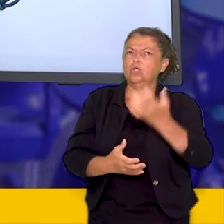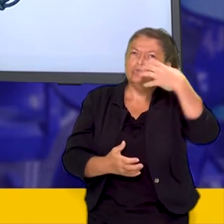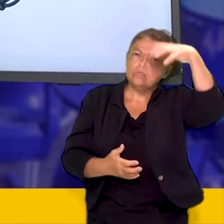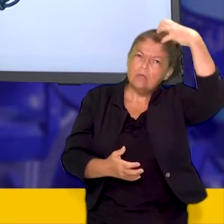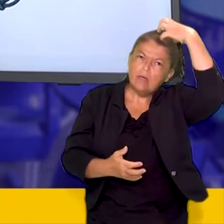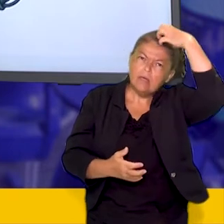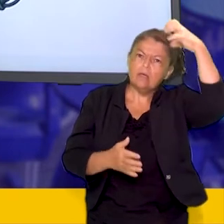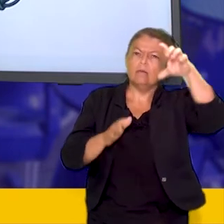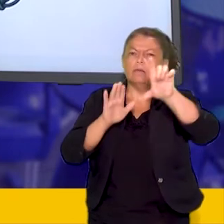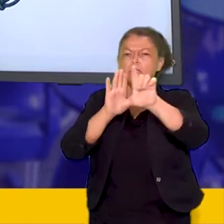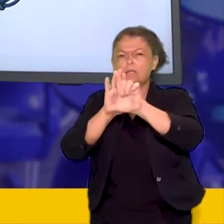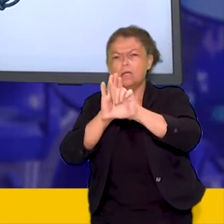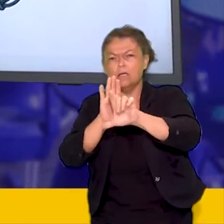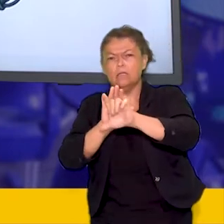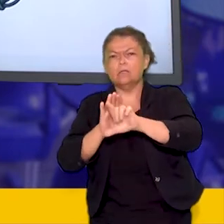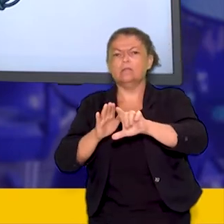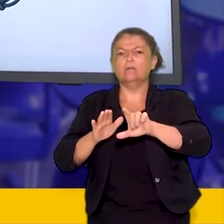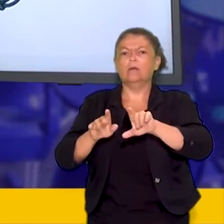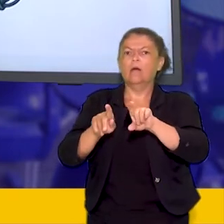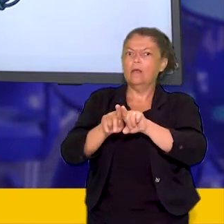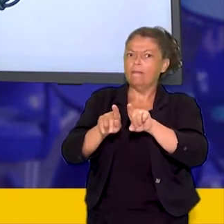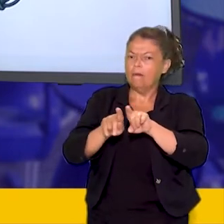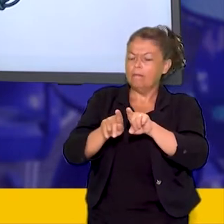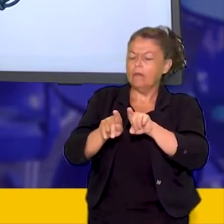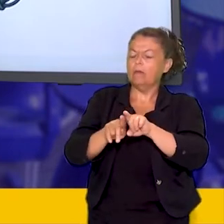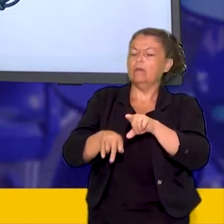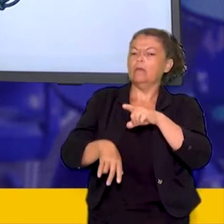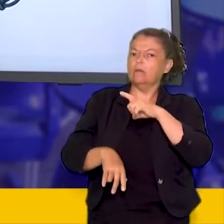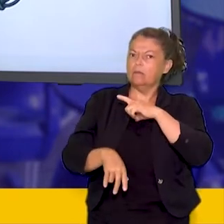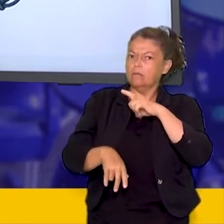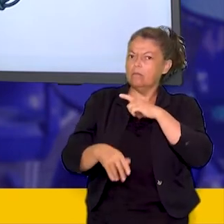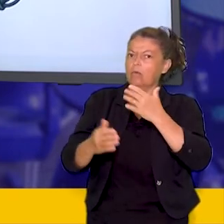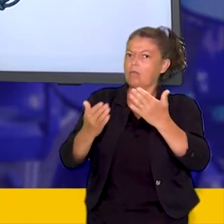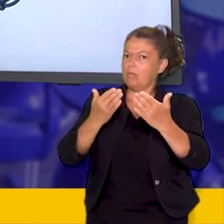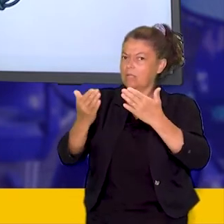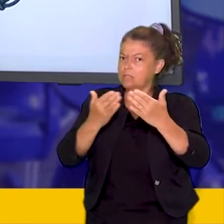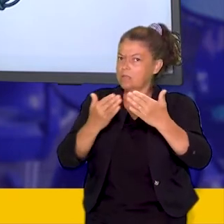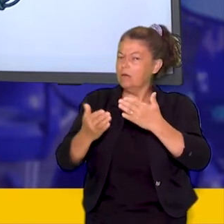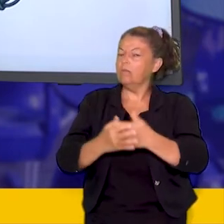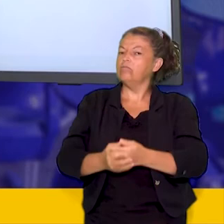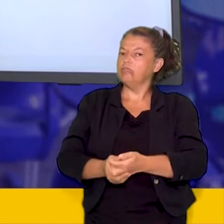Além disso, foi bastante usada na República Velha.